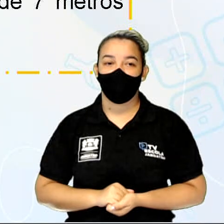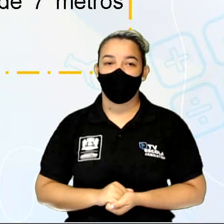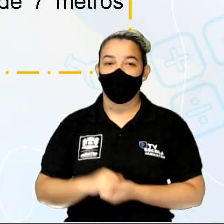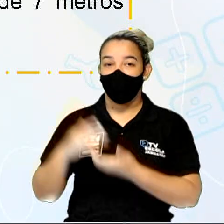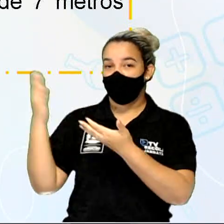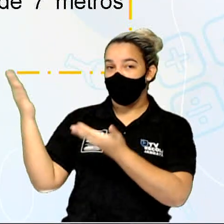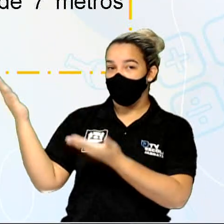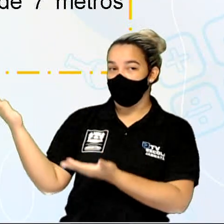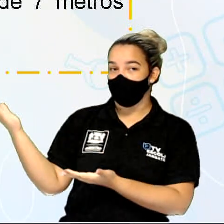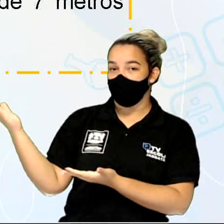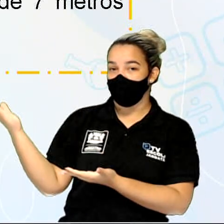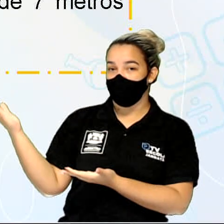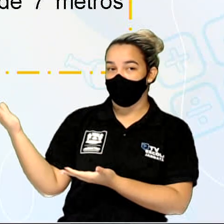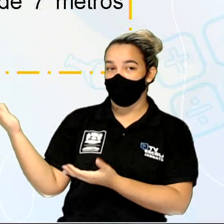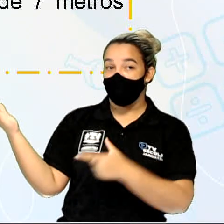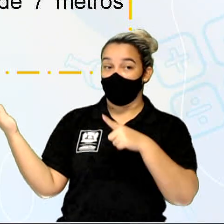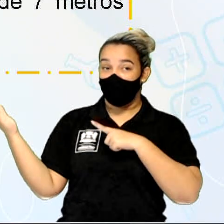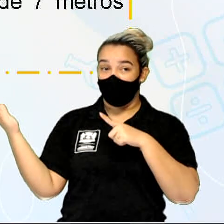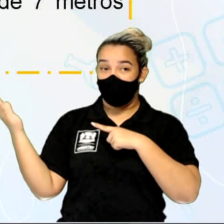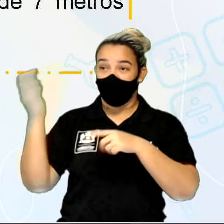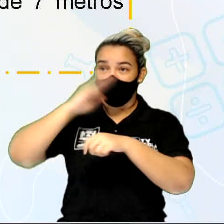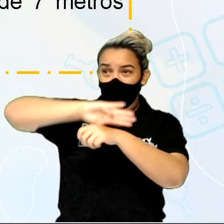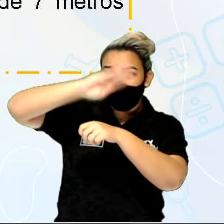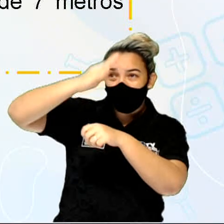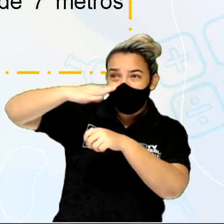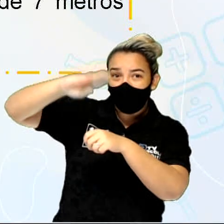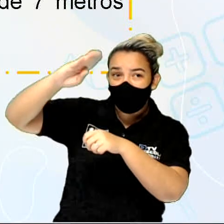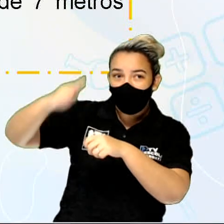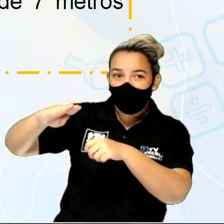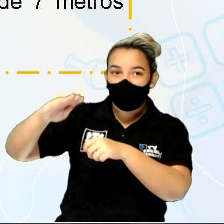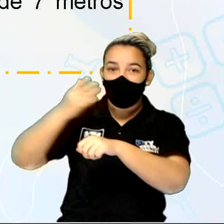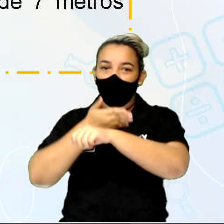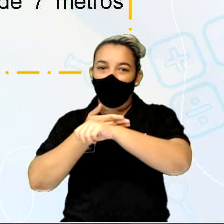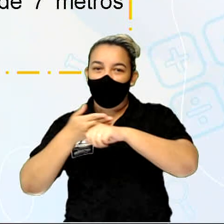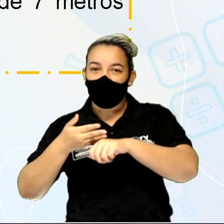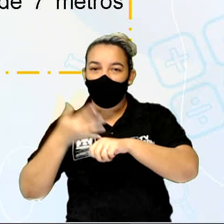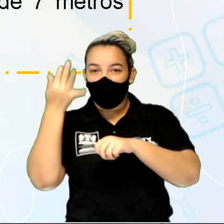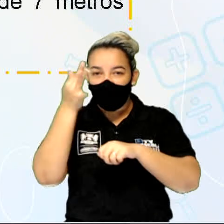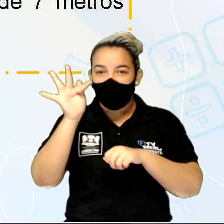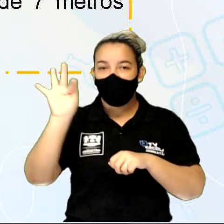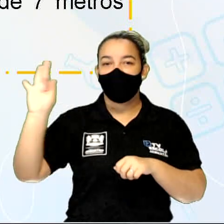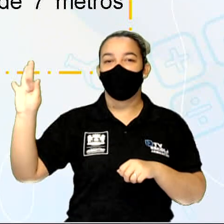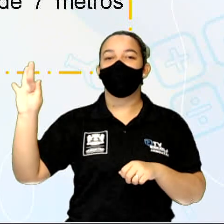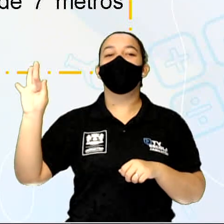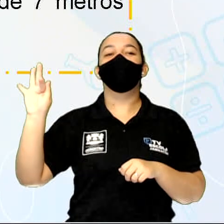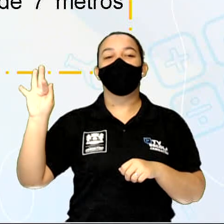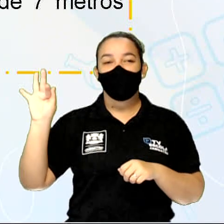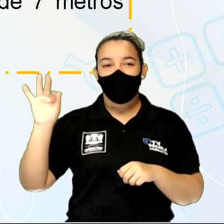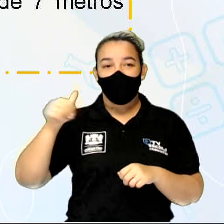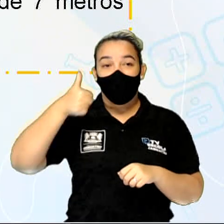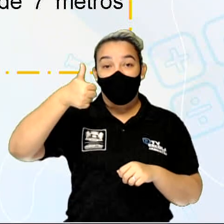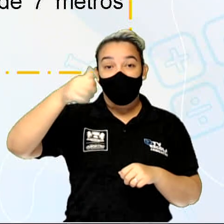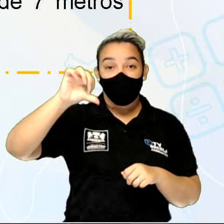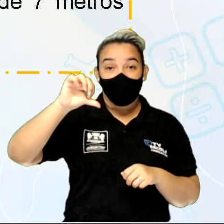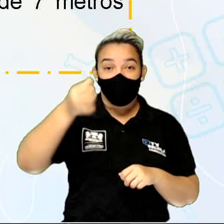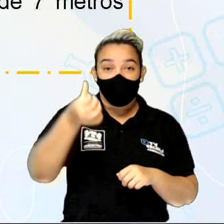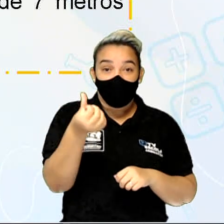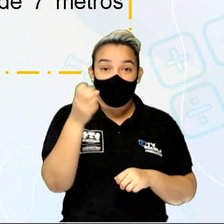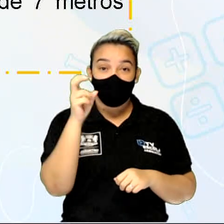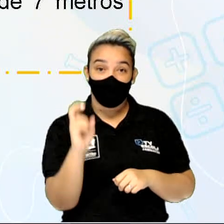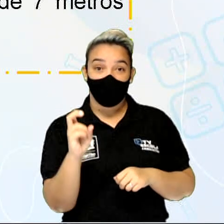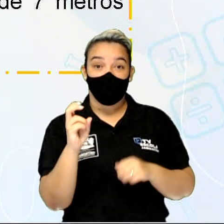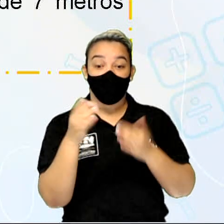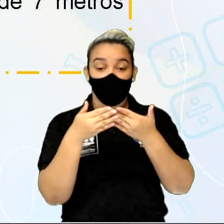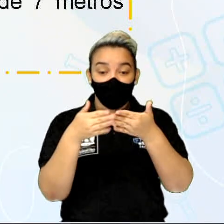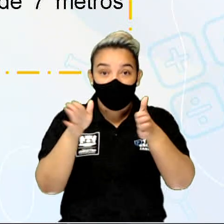Temos aqui o Monte Branco, na fronteira entre a França e a Itália, o ponto culminante dos Alpes. Em 1965, foi